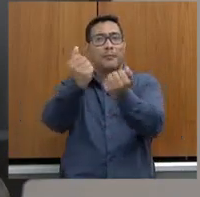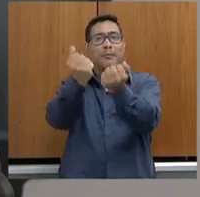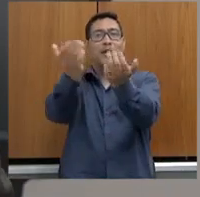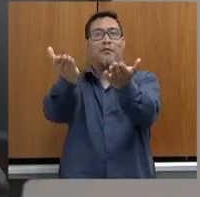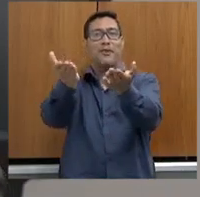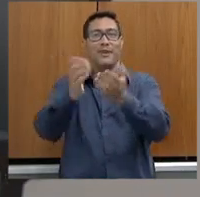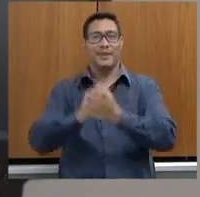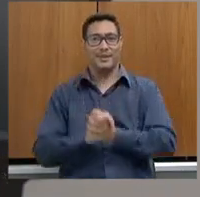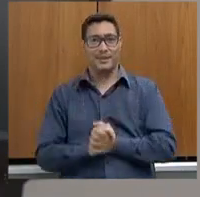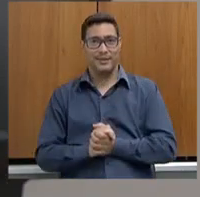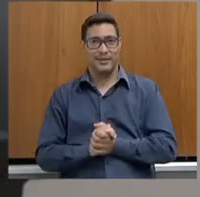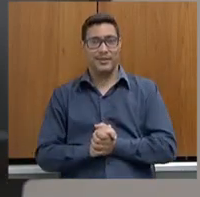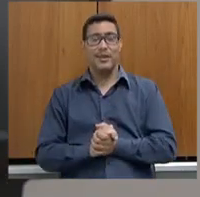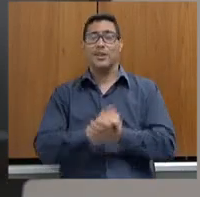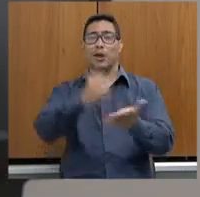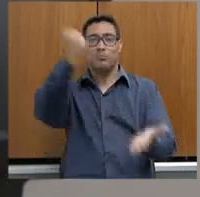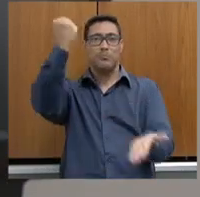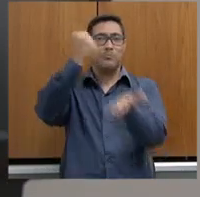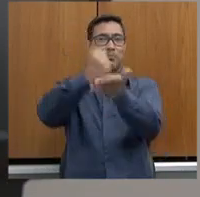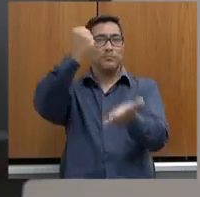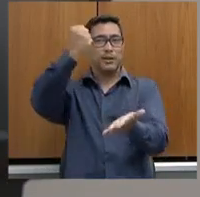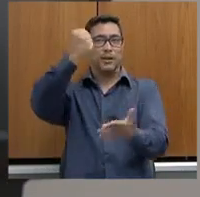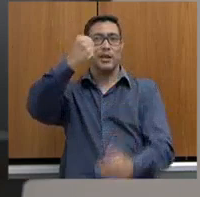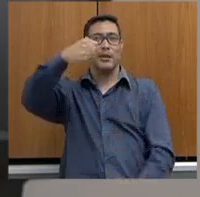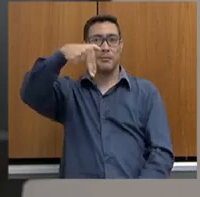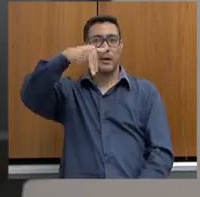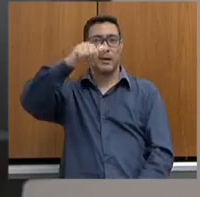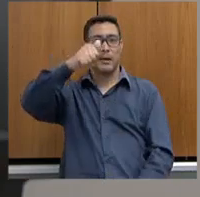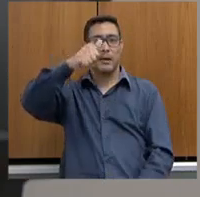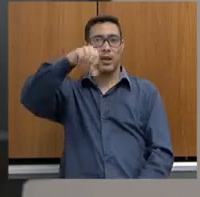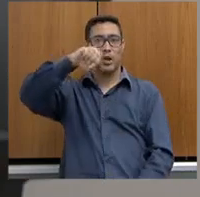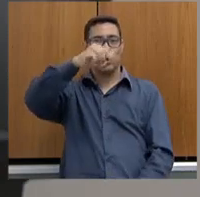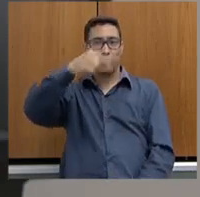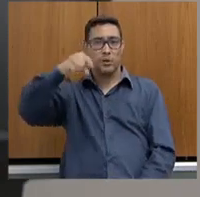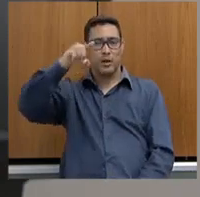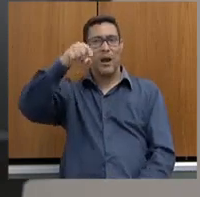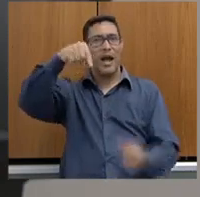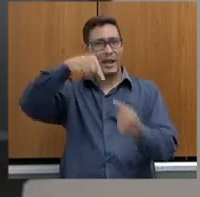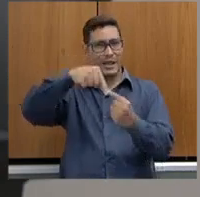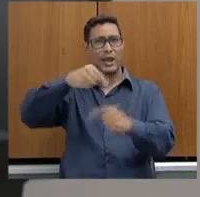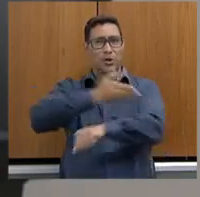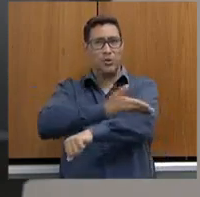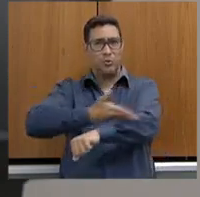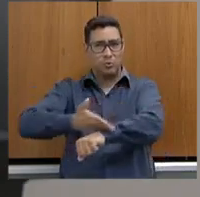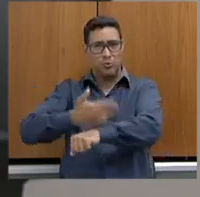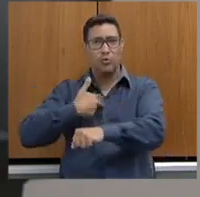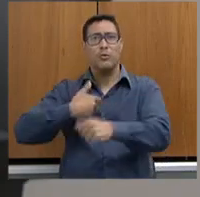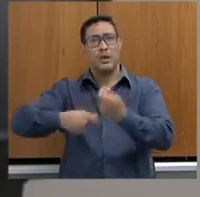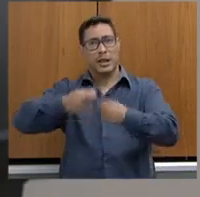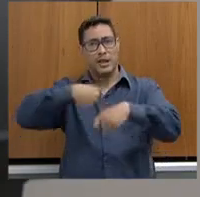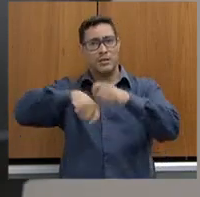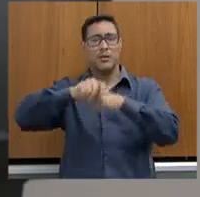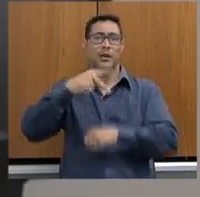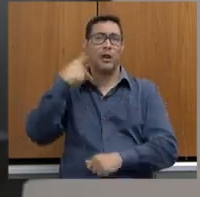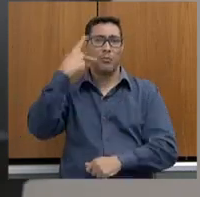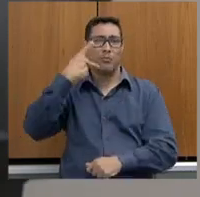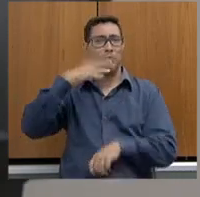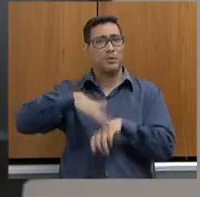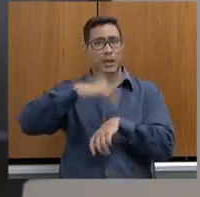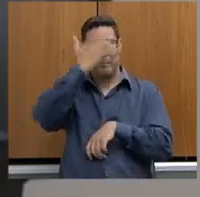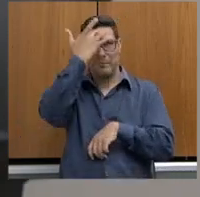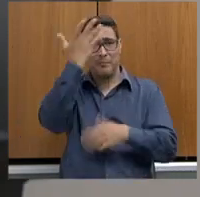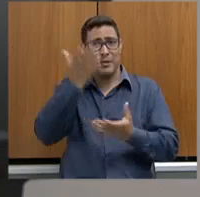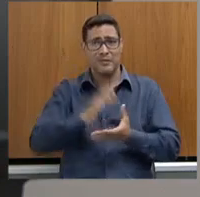Então, o carimbo do não, na cultura da administração pública, doutor Elcio, é muito mais fácil, o cara bateu em uma